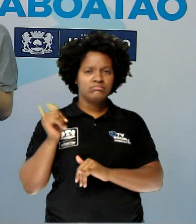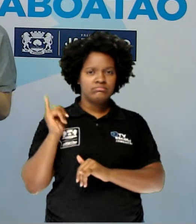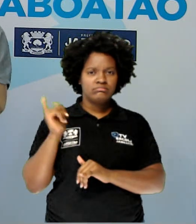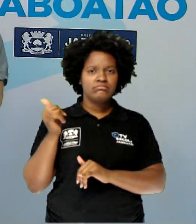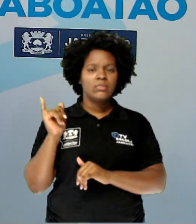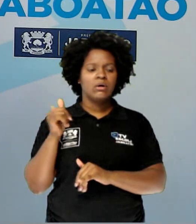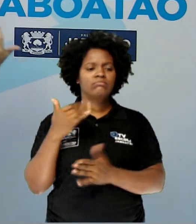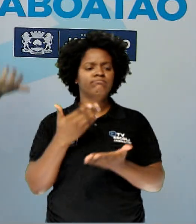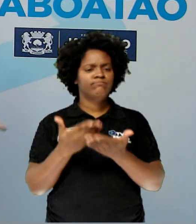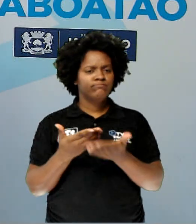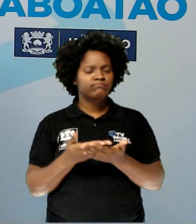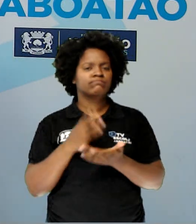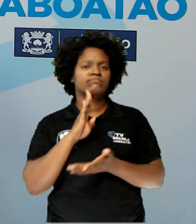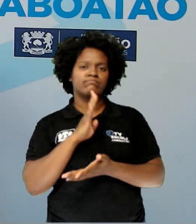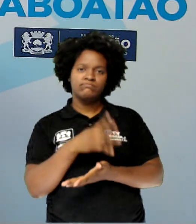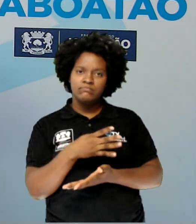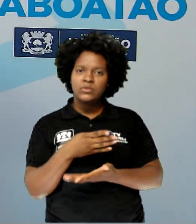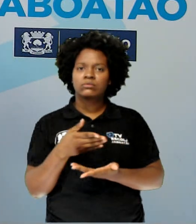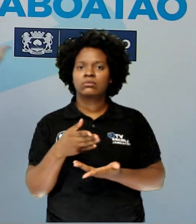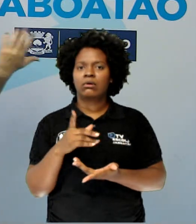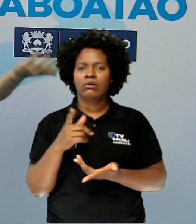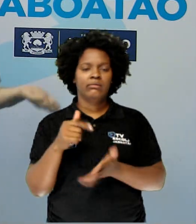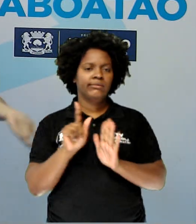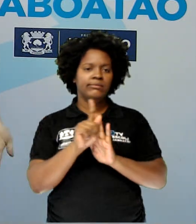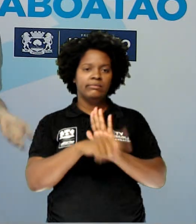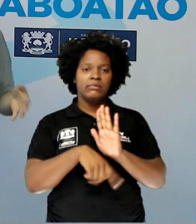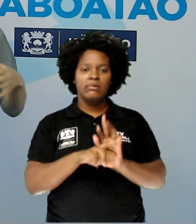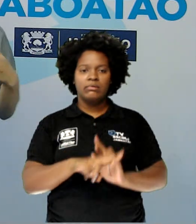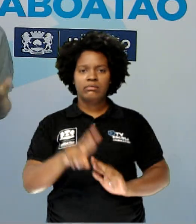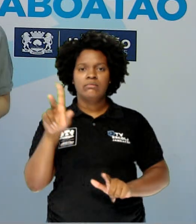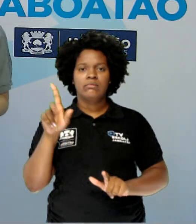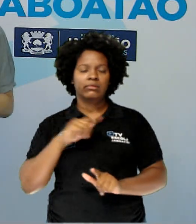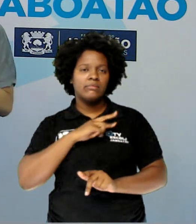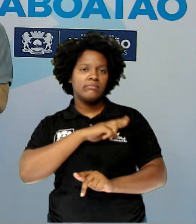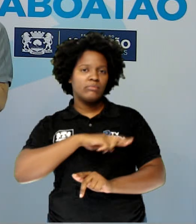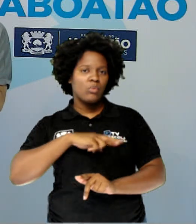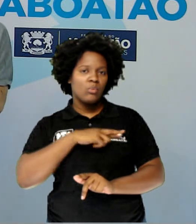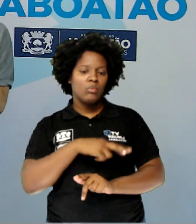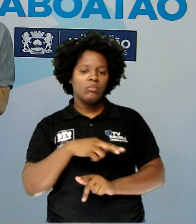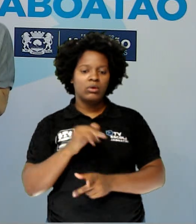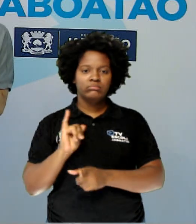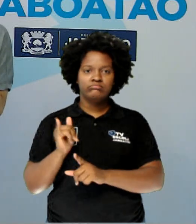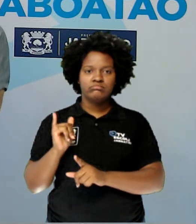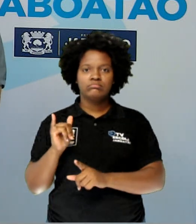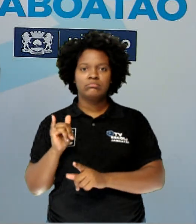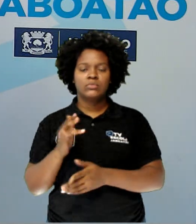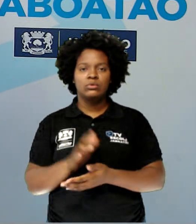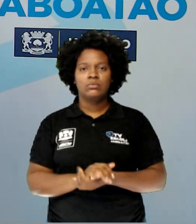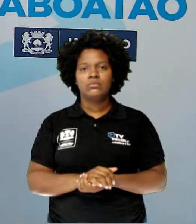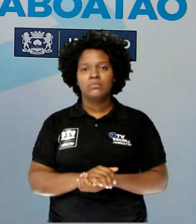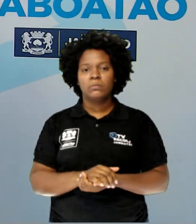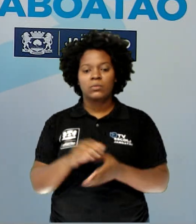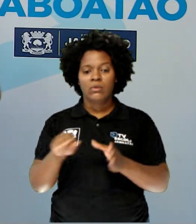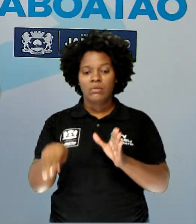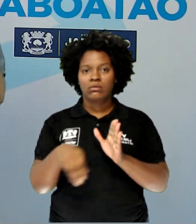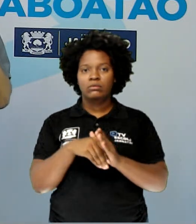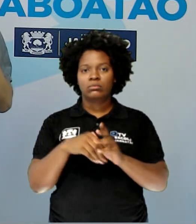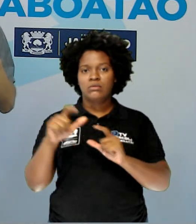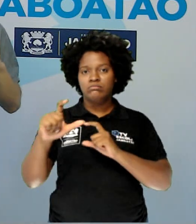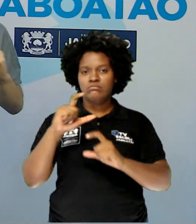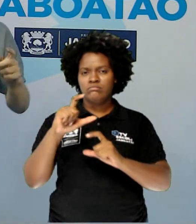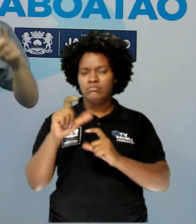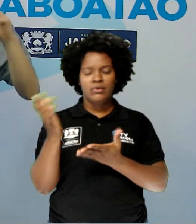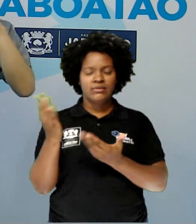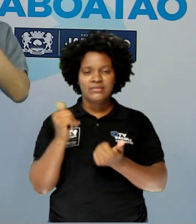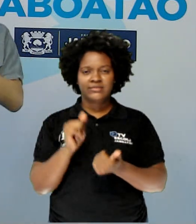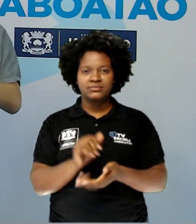já estudou em outros gêneros textuais, como, por exemplo, no romance e no conto, vão estar presentes na História em Quadrinhos. Vamos